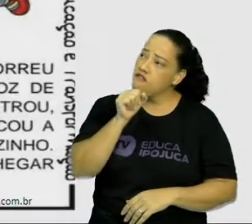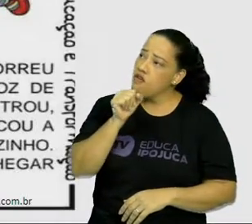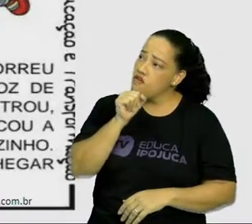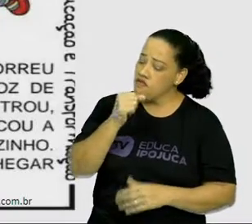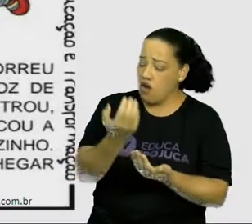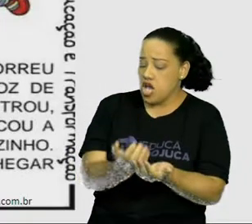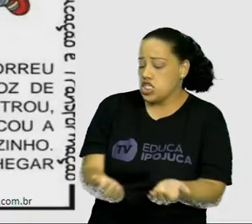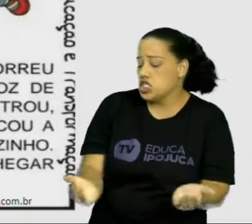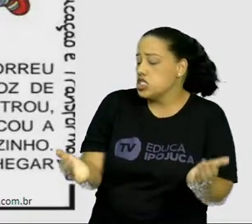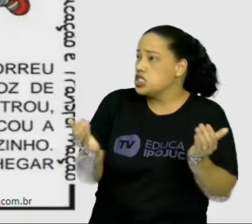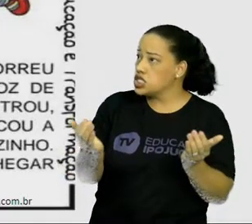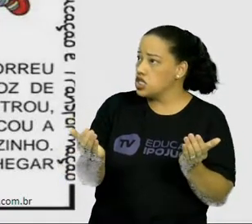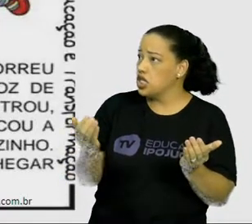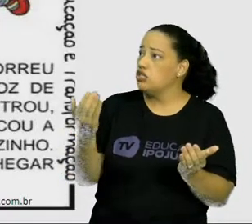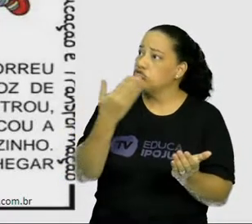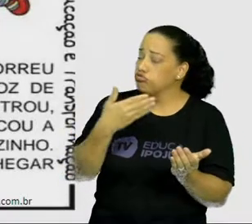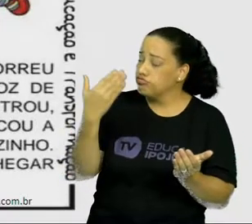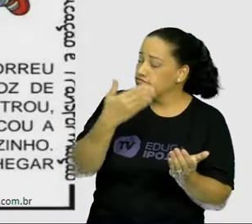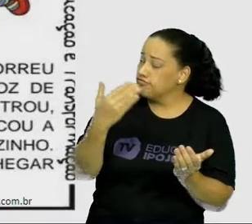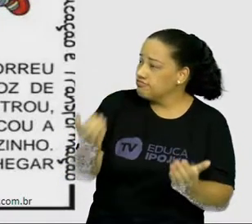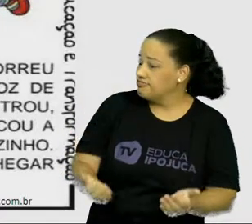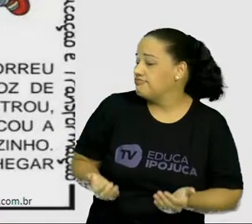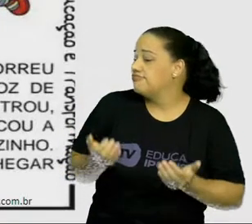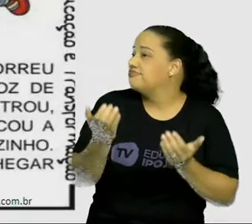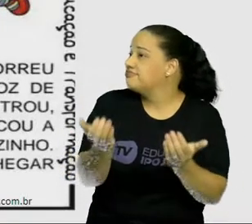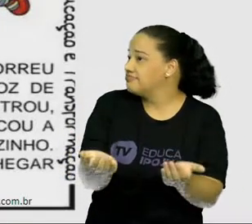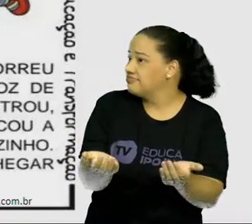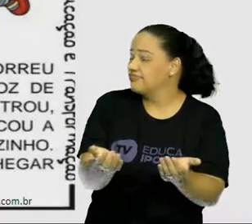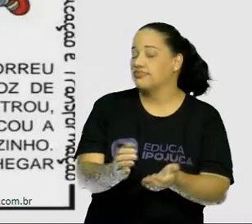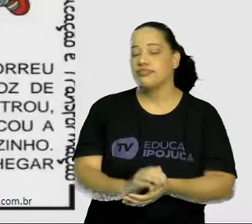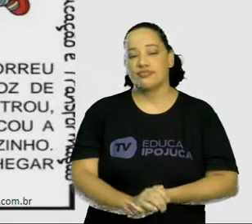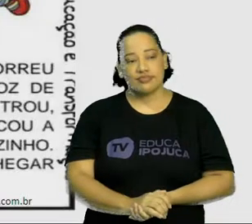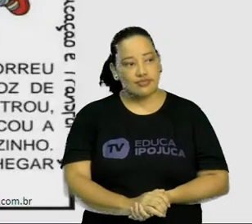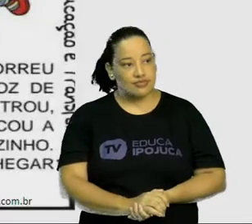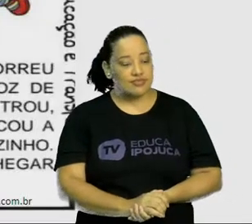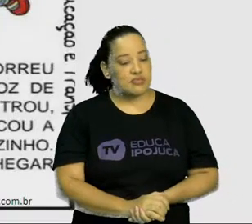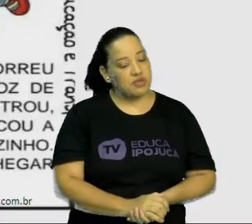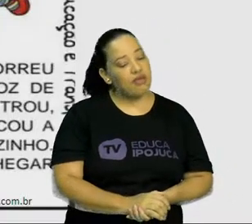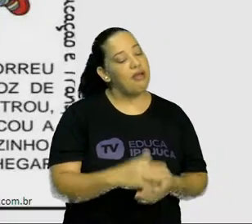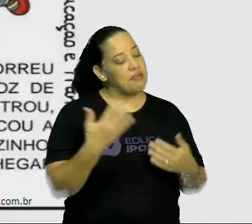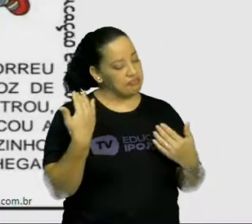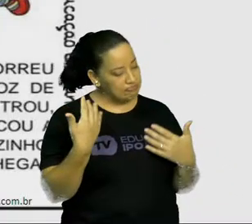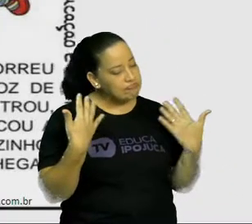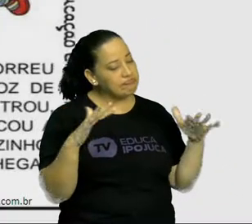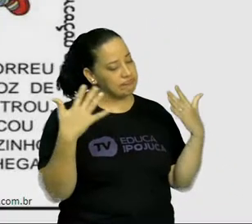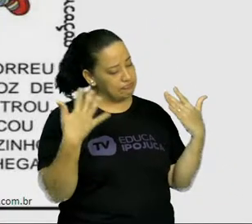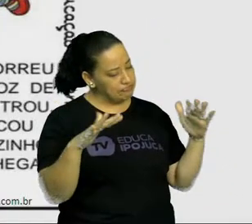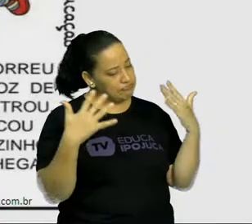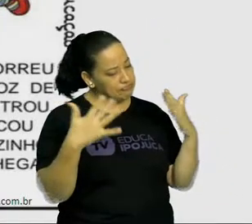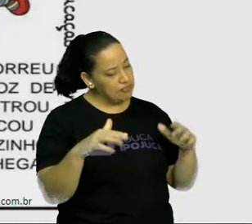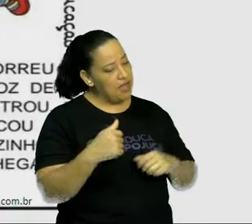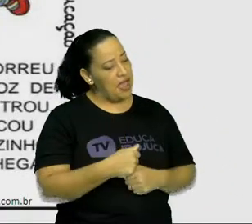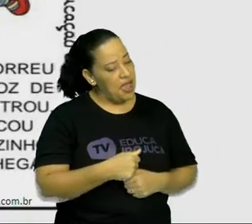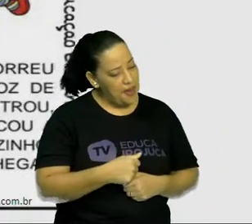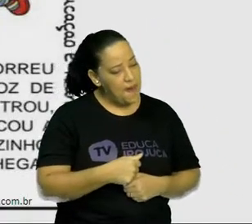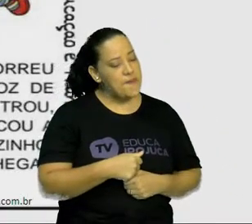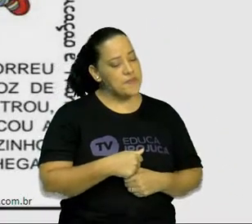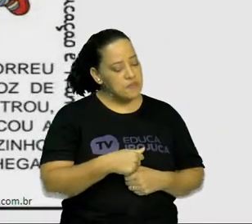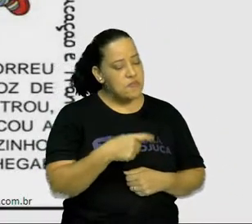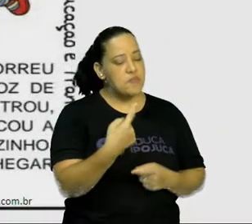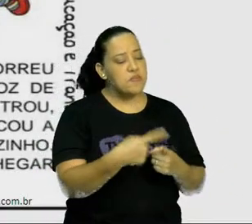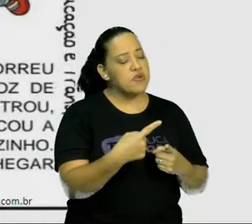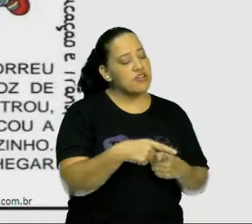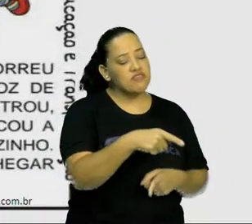cesta de doces. Muito bem, boa menina. Por que não leva flores